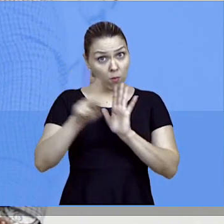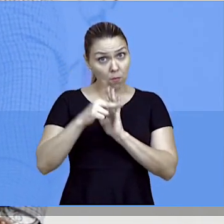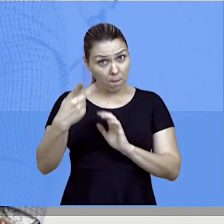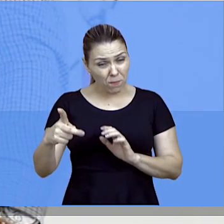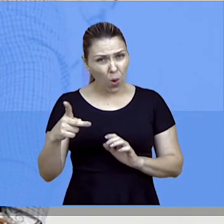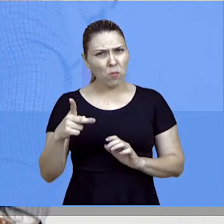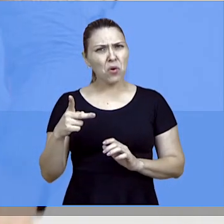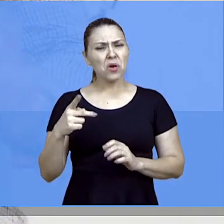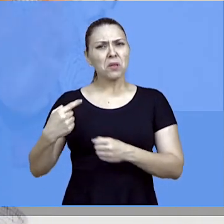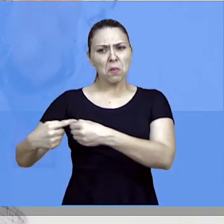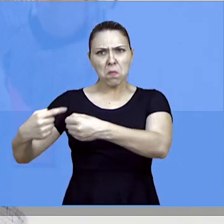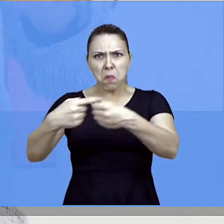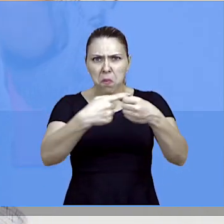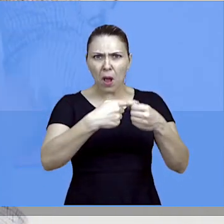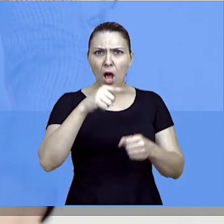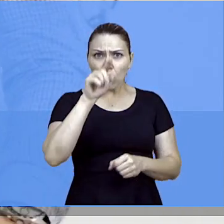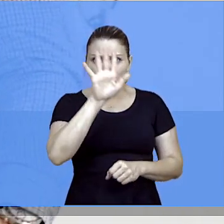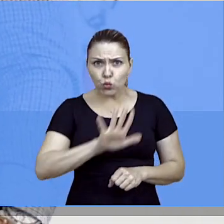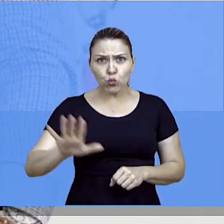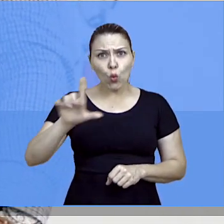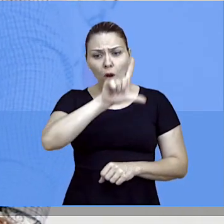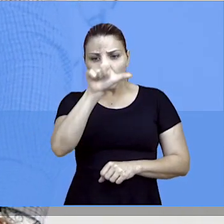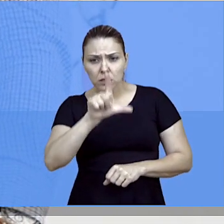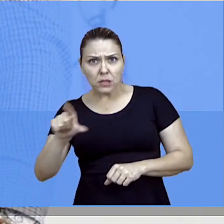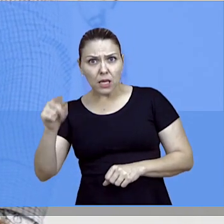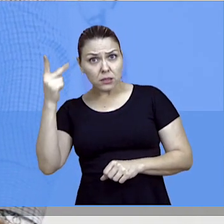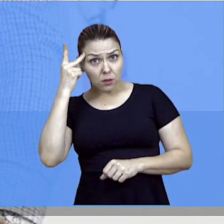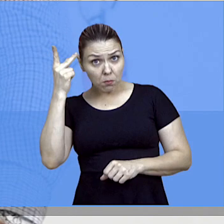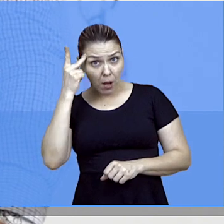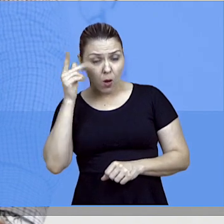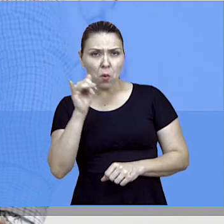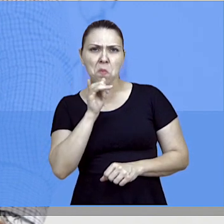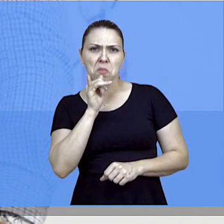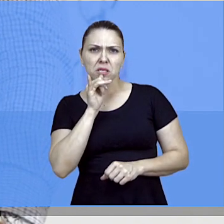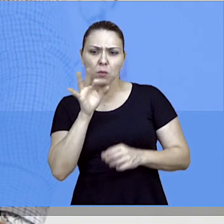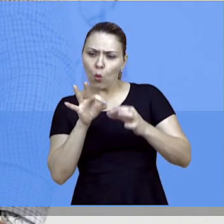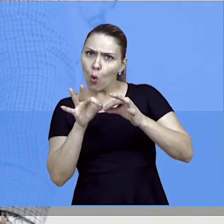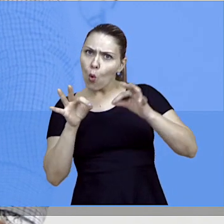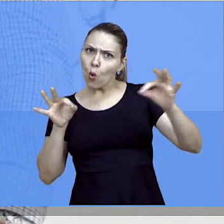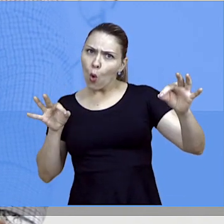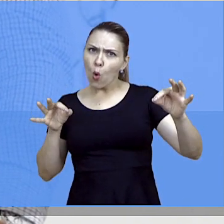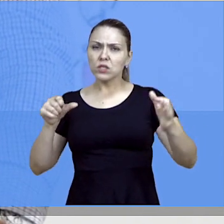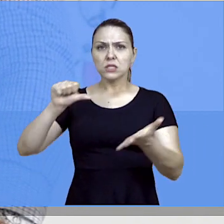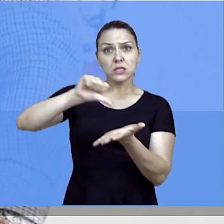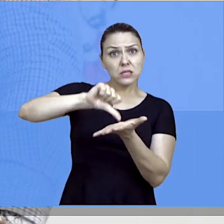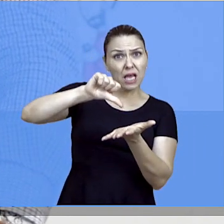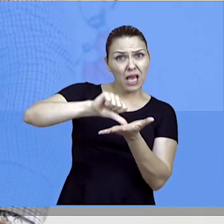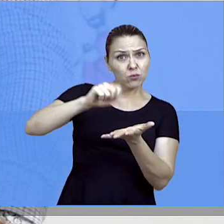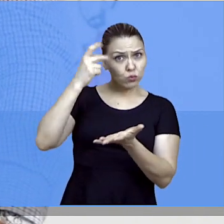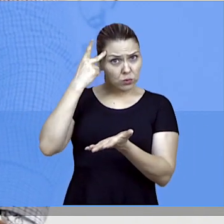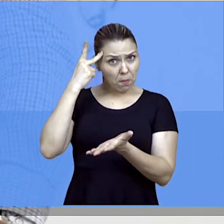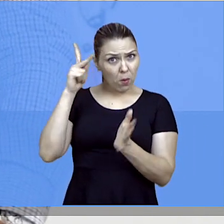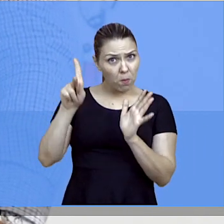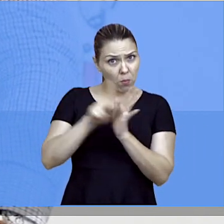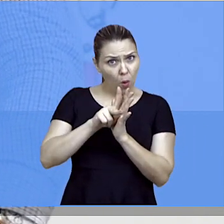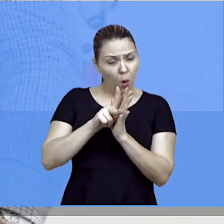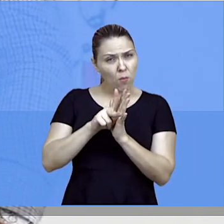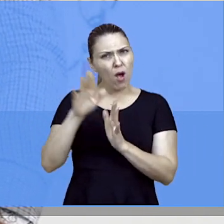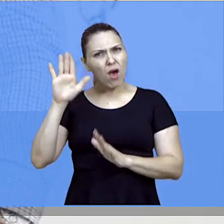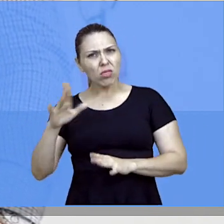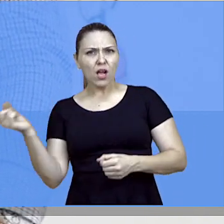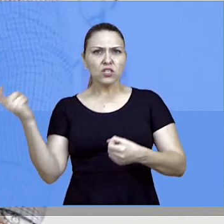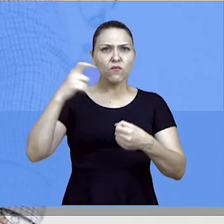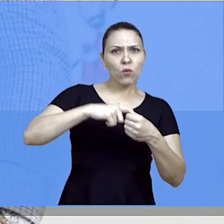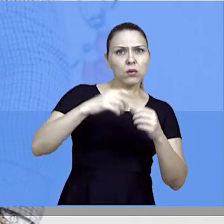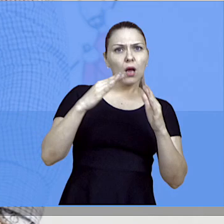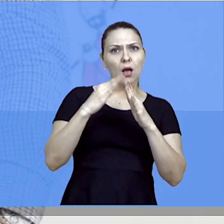sair pela manhã das regiões mais periféricas, vir até ao centro da capital paulista e na tarde sair do centro capitalista e voltar